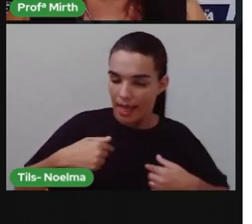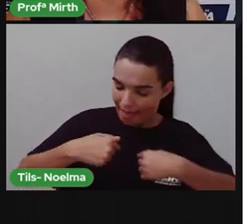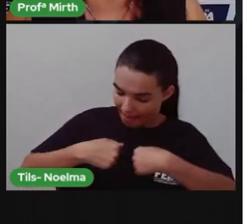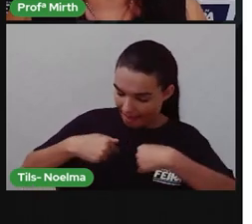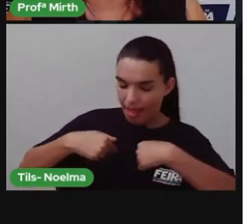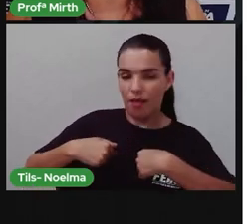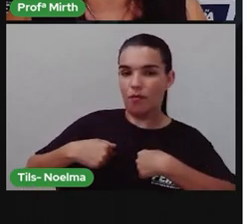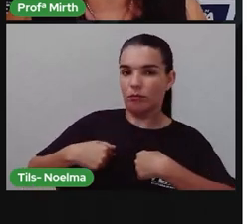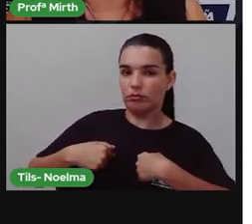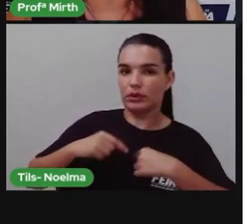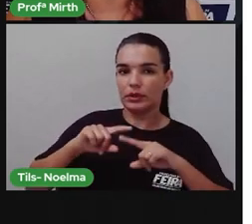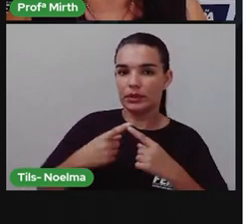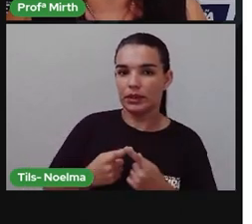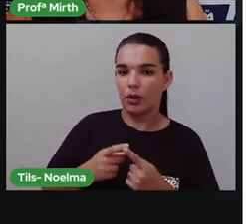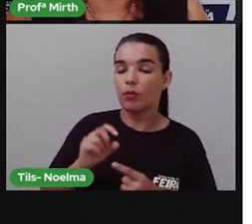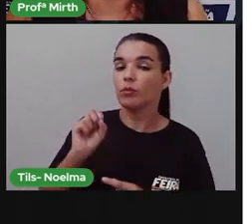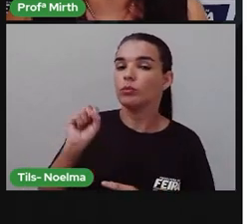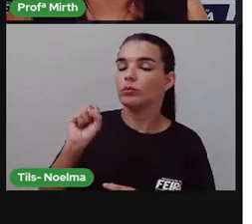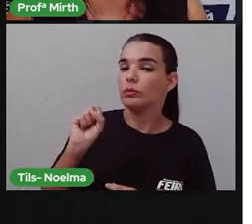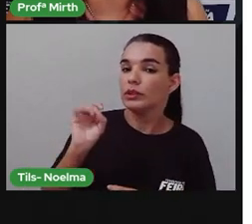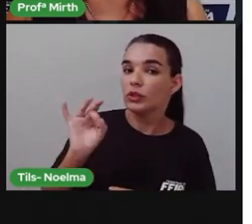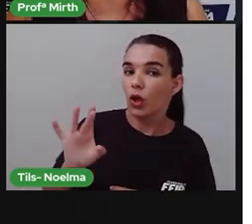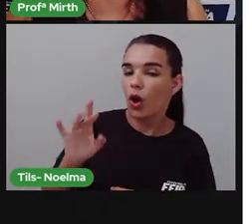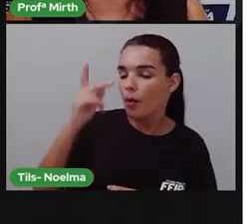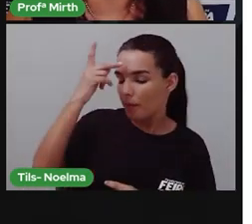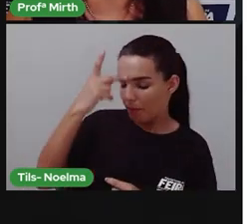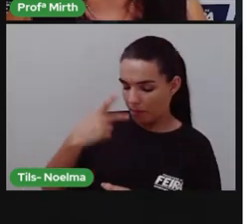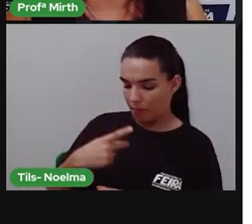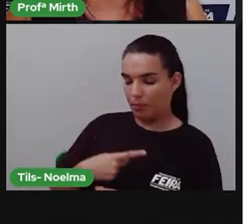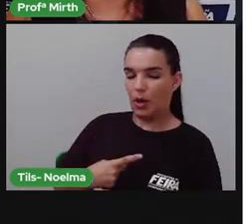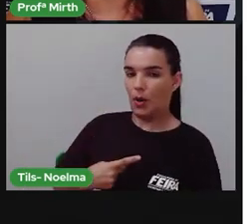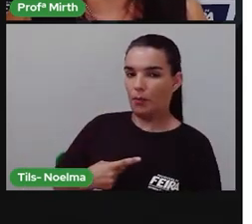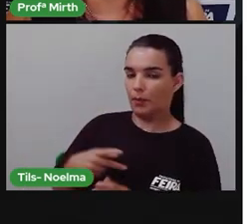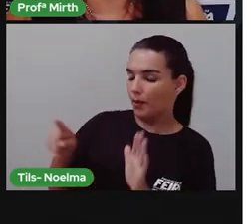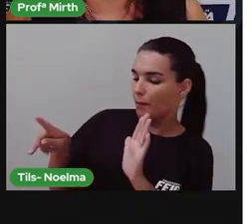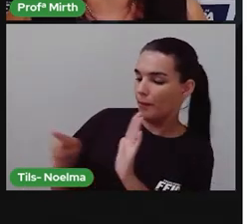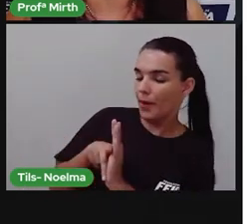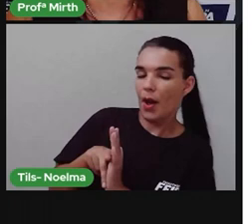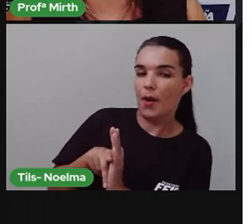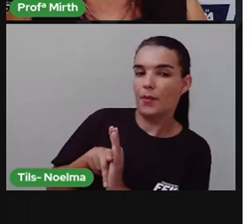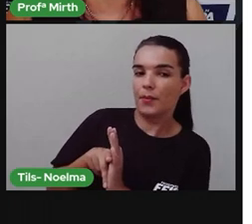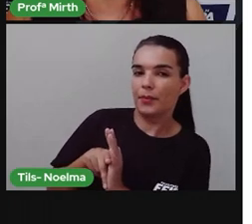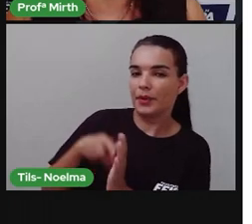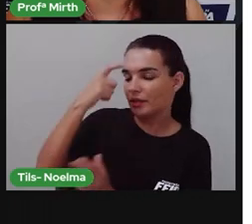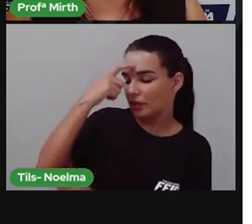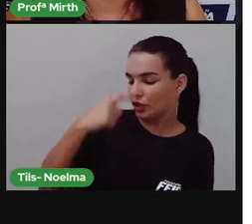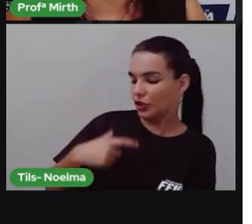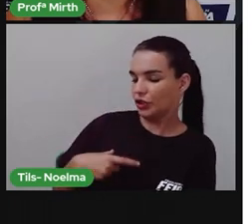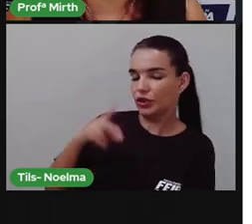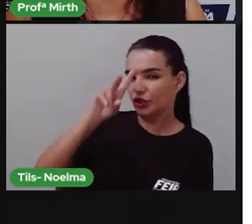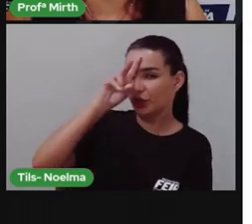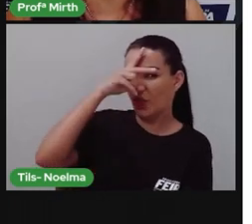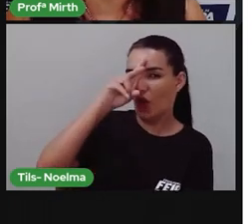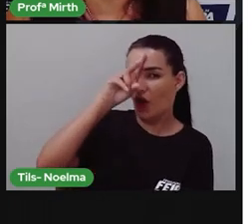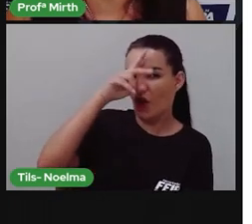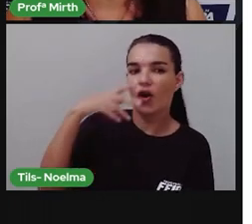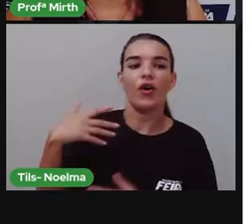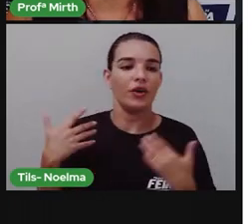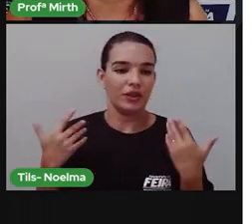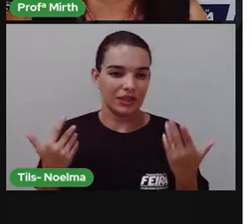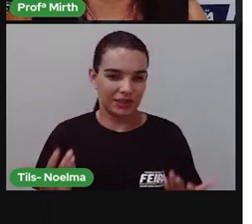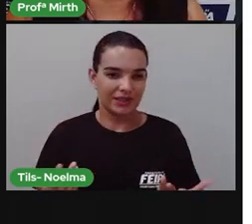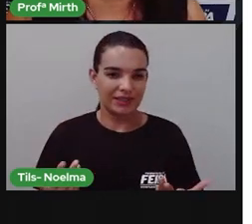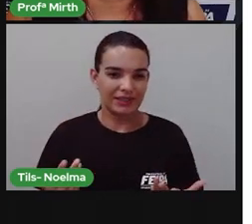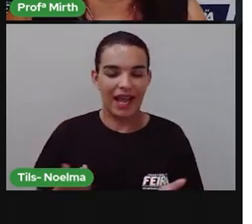autobiografia. Alto, de mim. Biovida, grafia. Uma escrita da minha